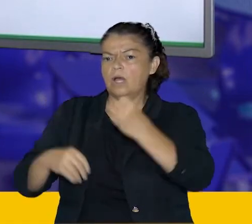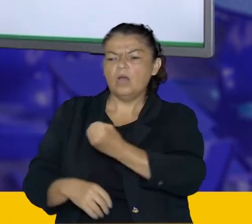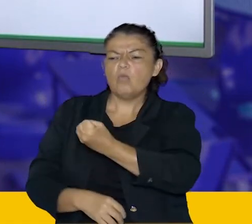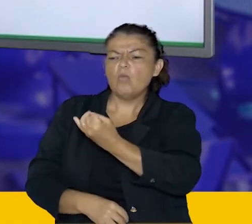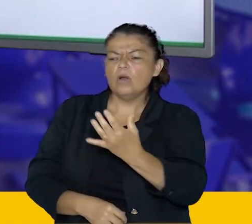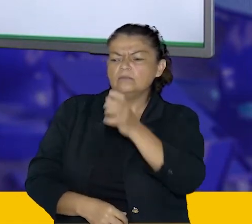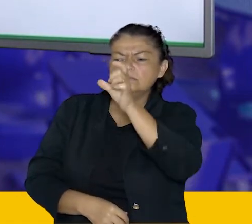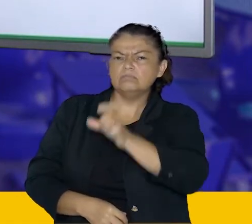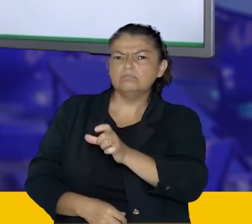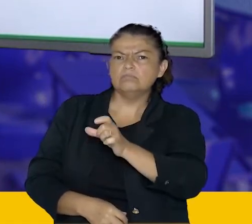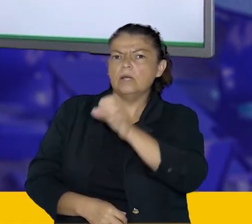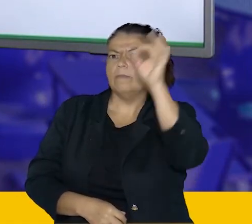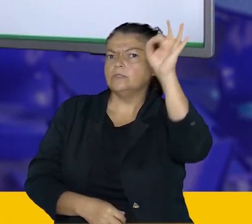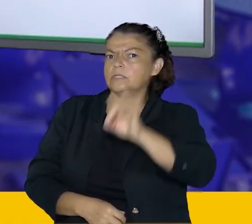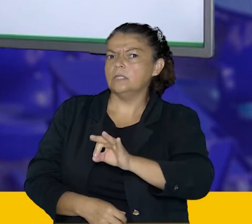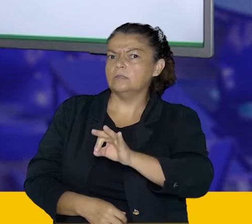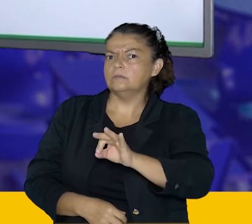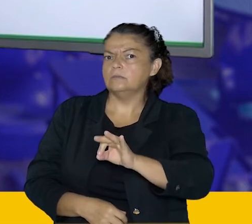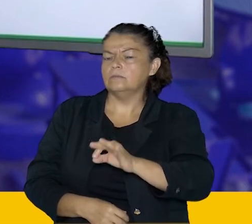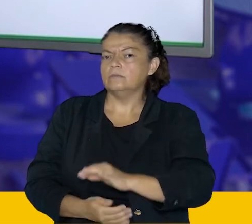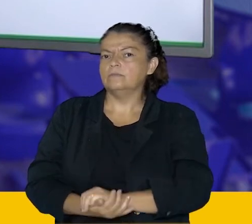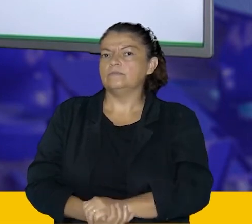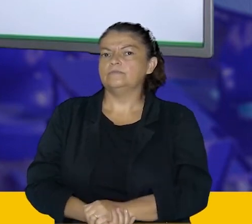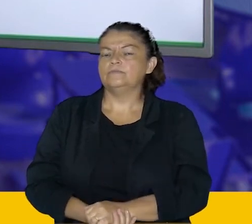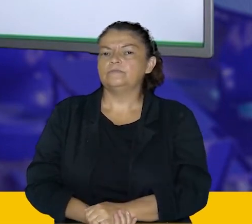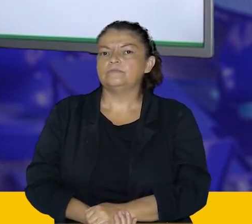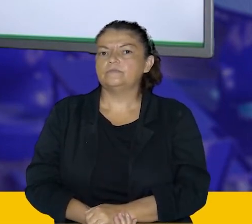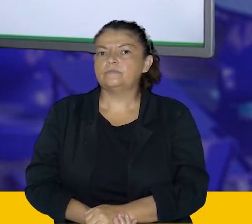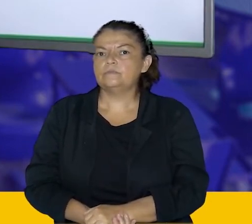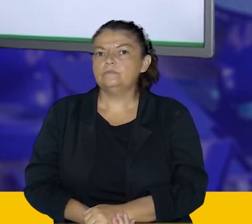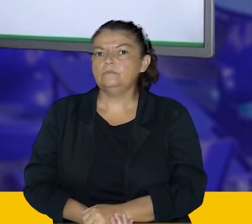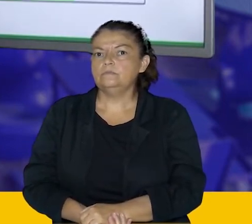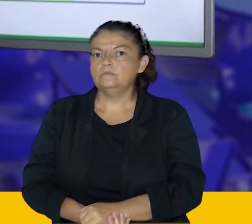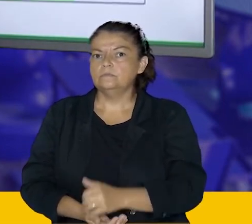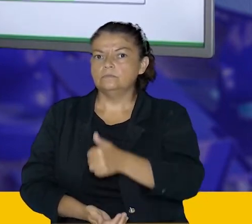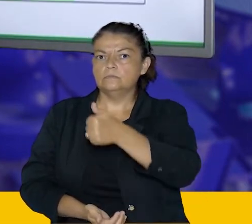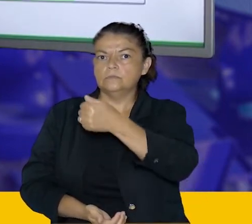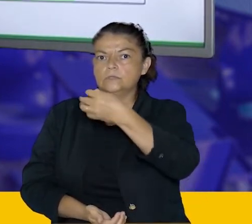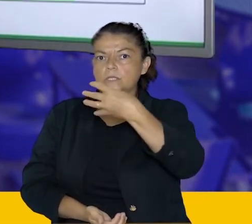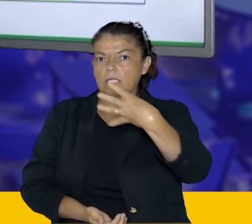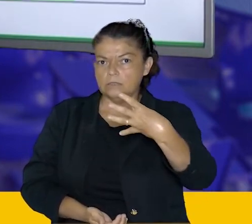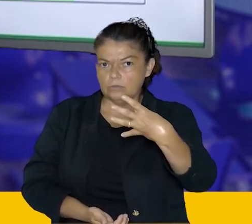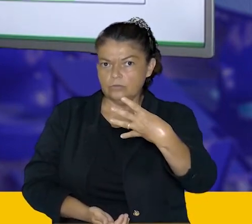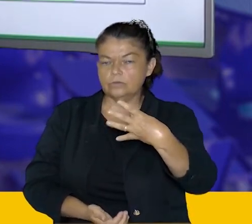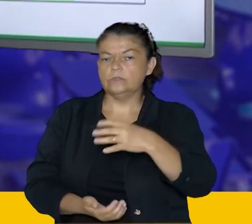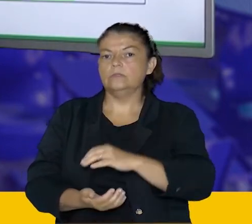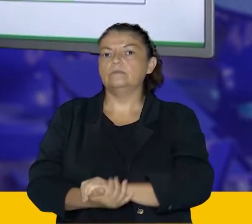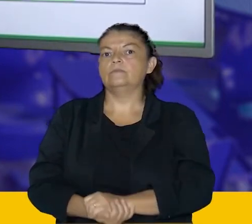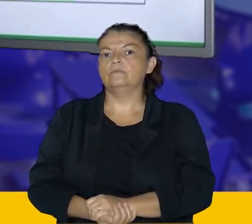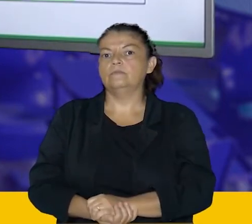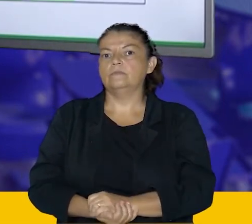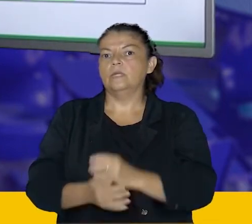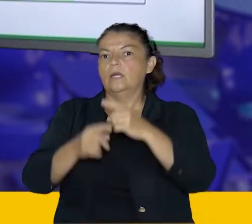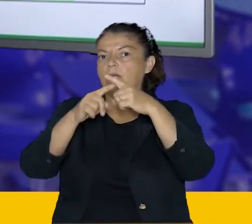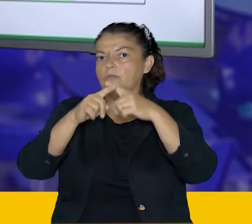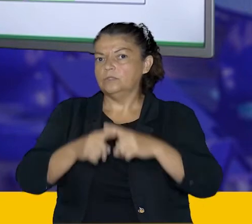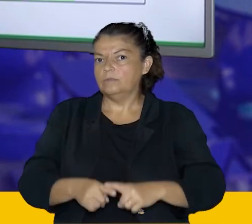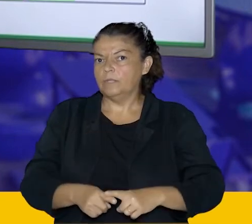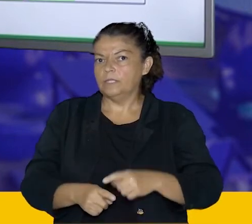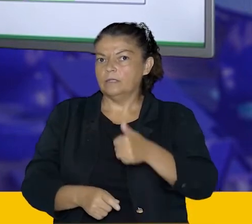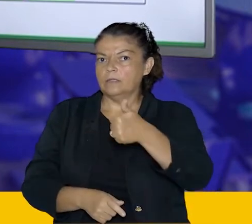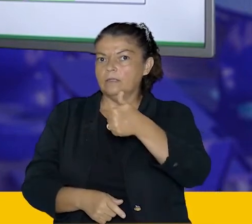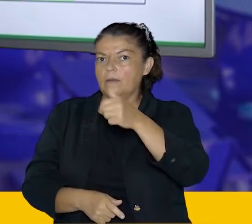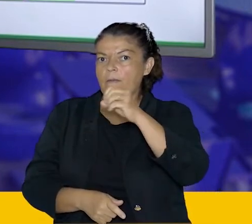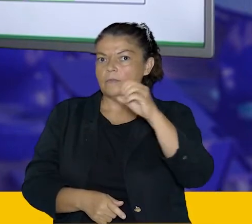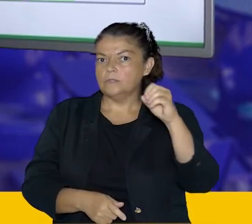porcentagem que esse quantitativo representa. Então a gente vai pegar 14, fazer aquela mesma razão, multiplica por